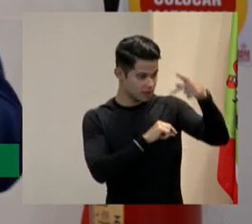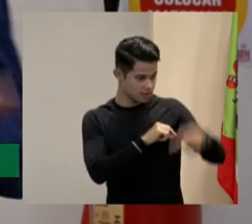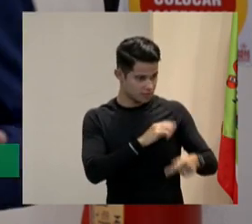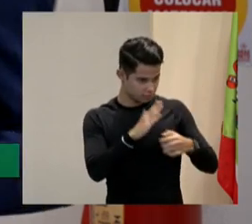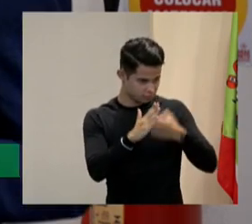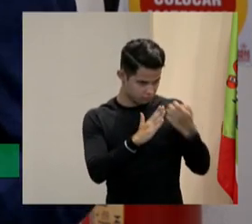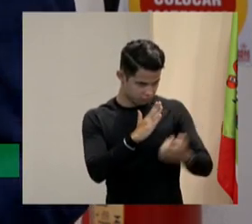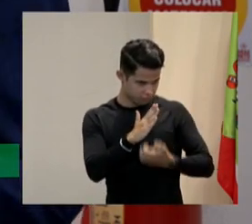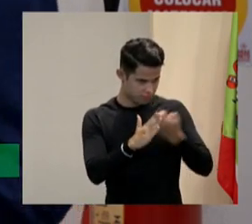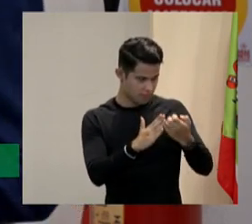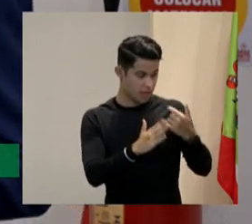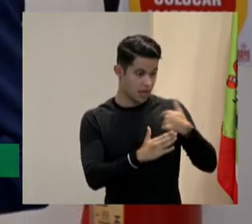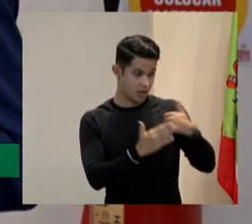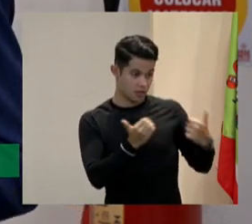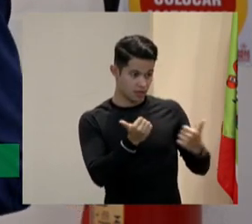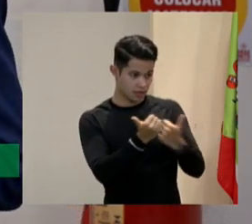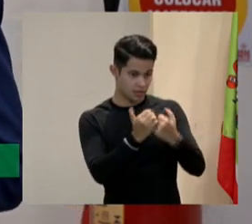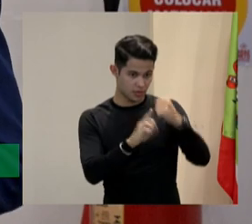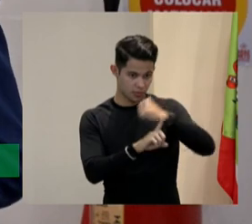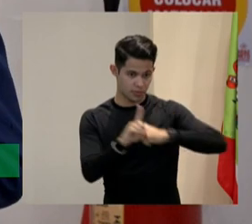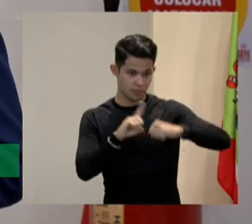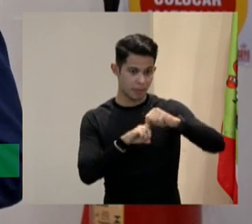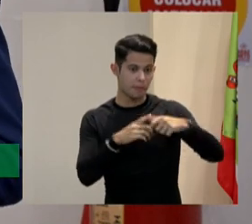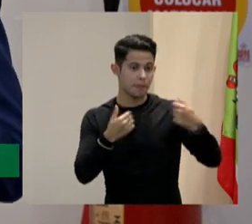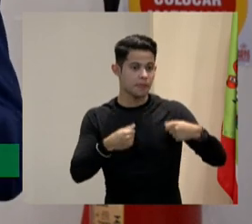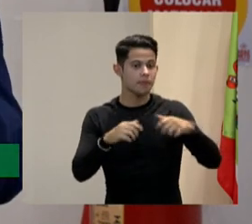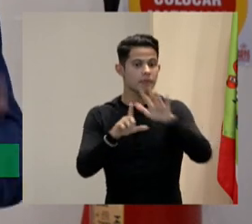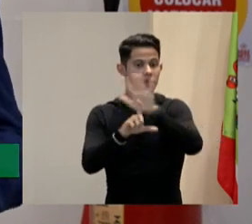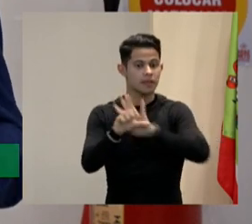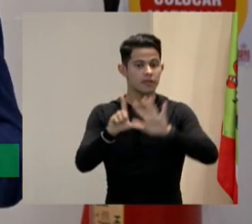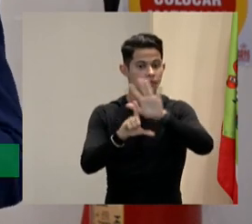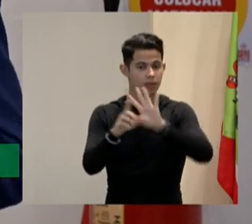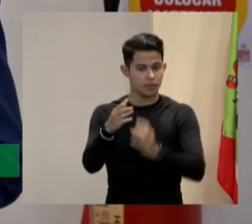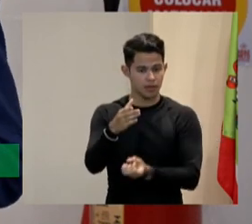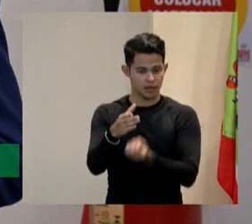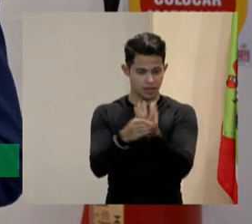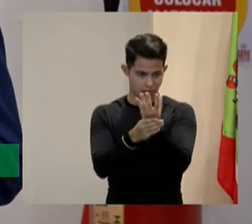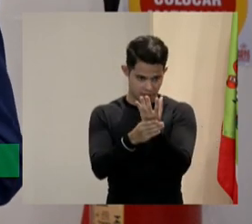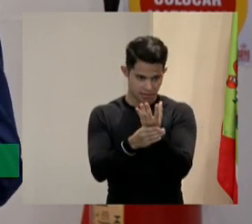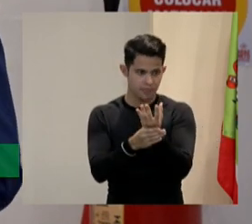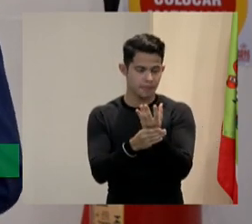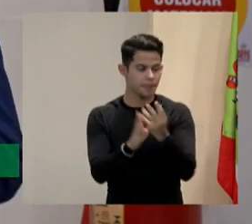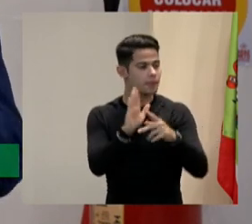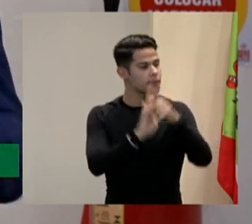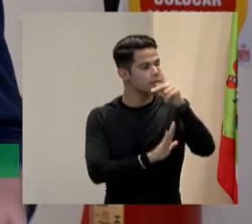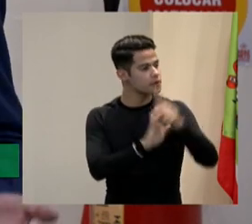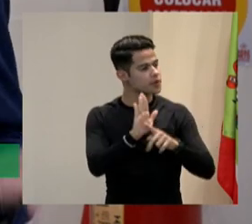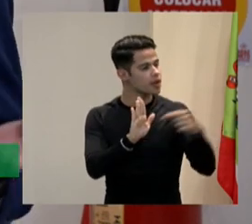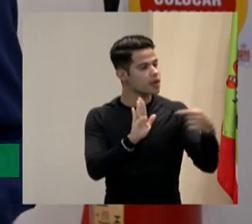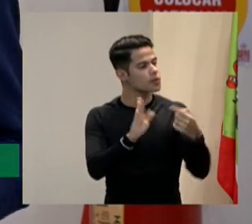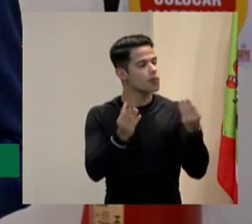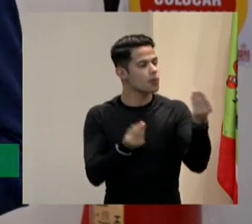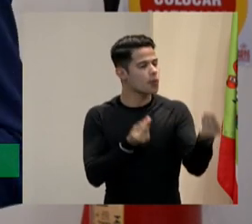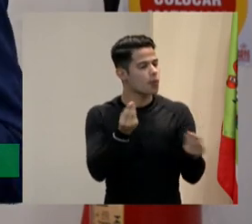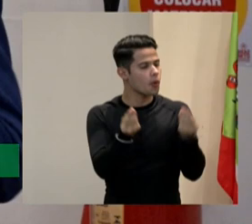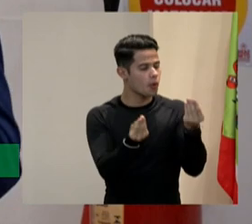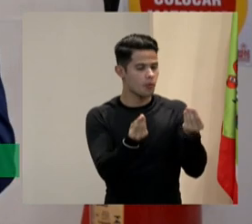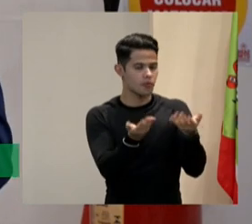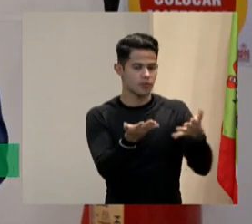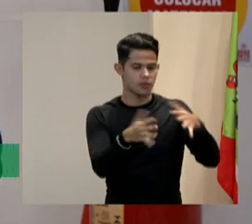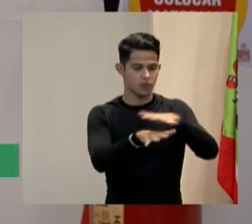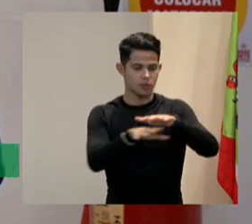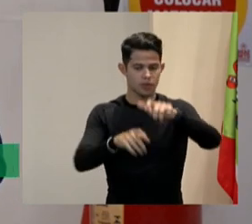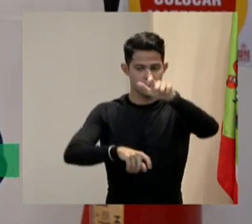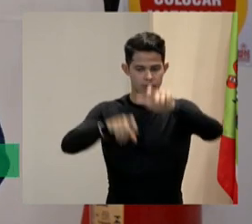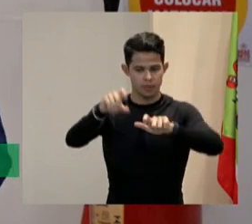eu como assistente social tinha que criar uma plataforma um programa de como incluir as pessoas com deficiência